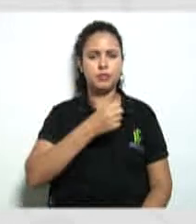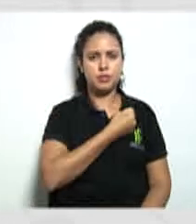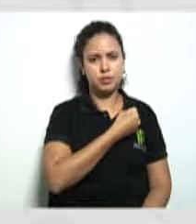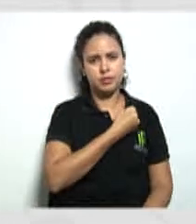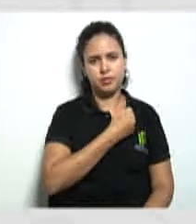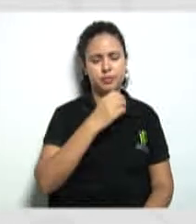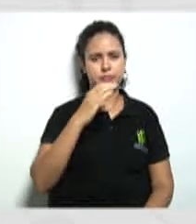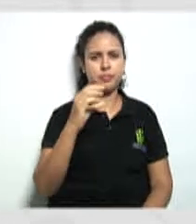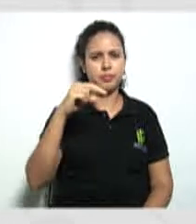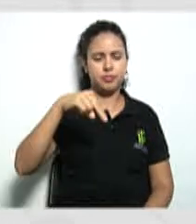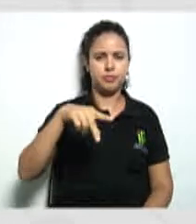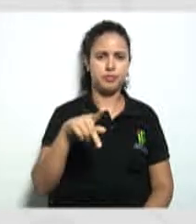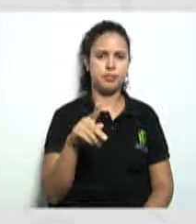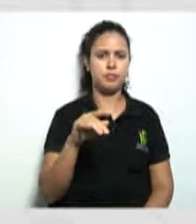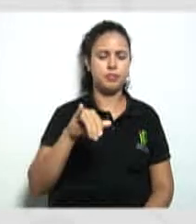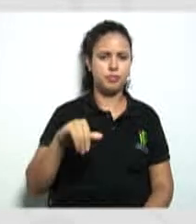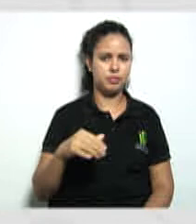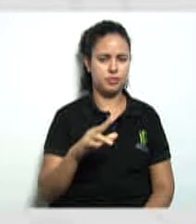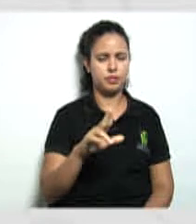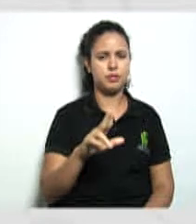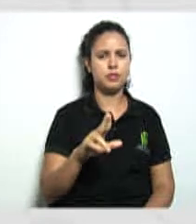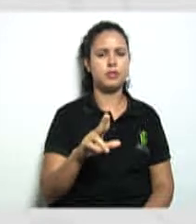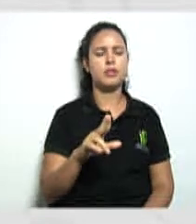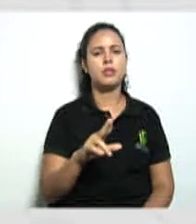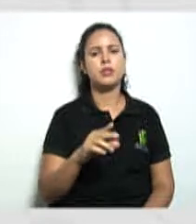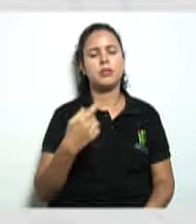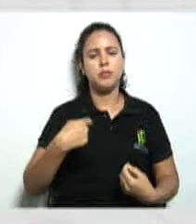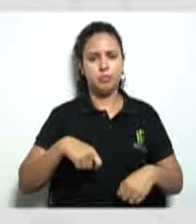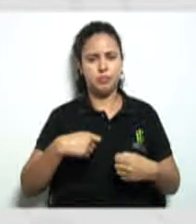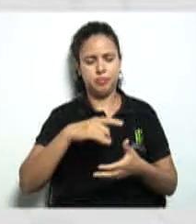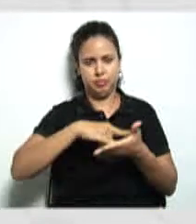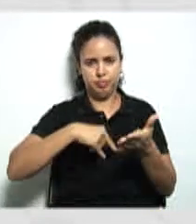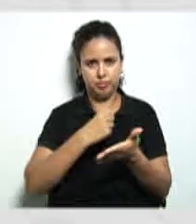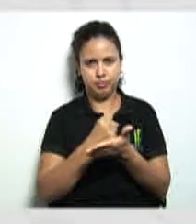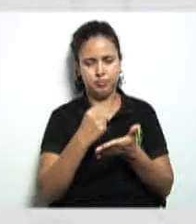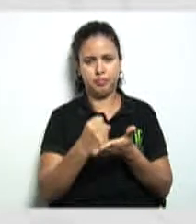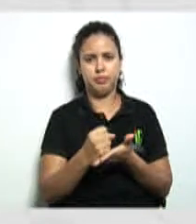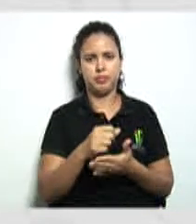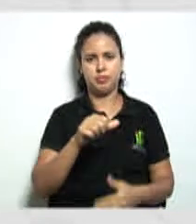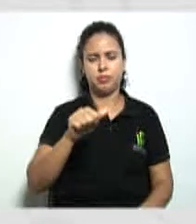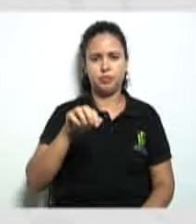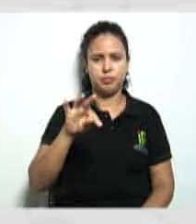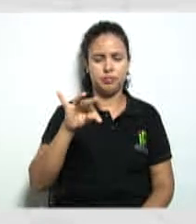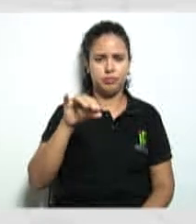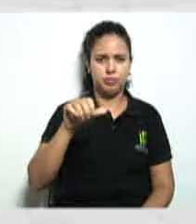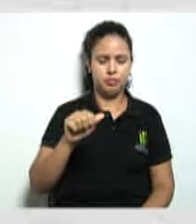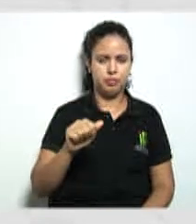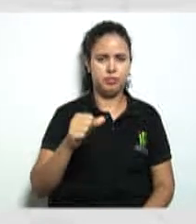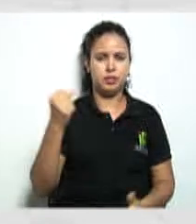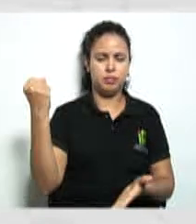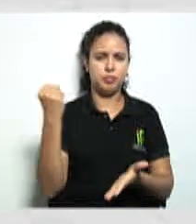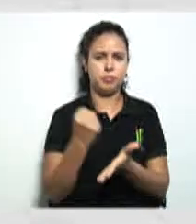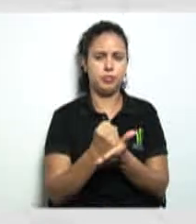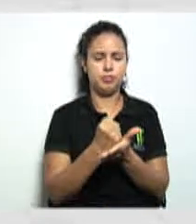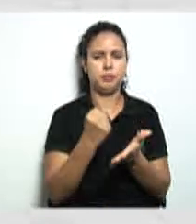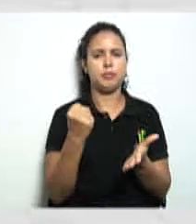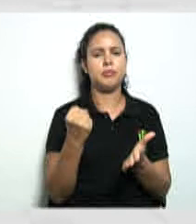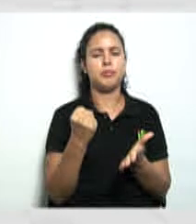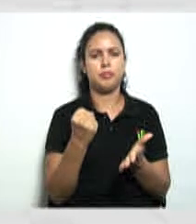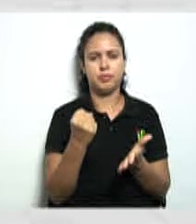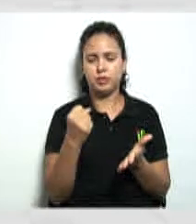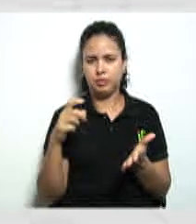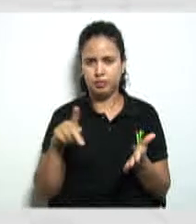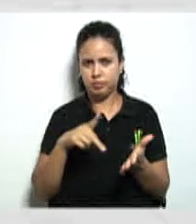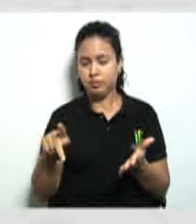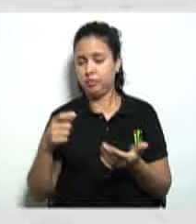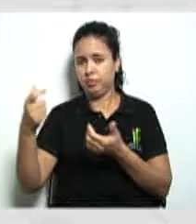são necessários alguns documentos são eles a ata de constituição chancelada olha só o a professora Marisette acabou